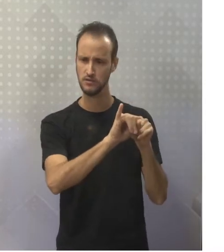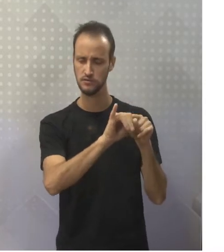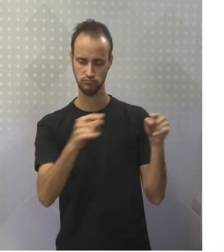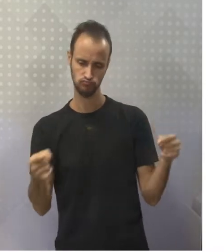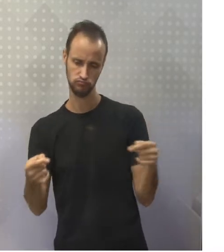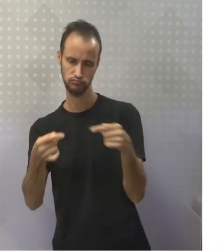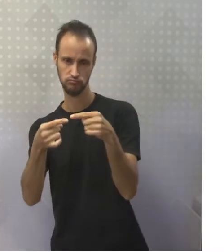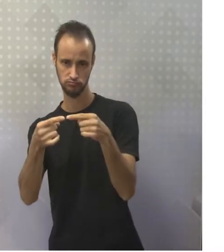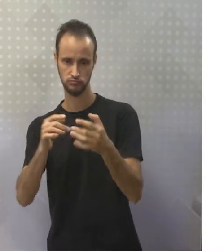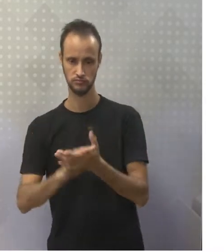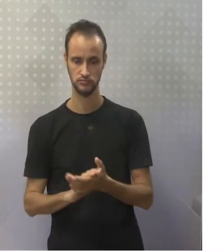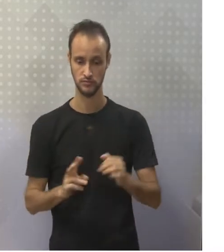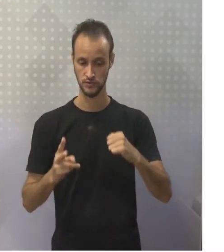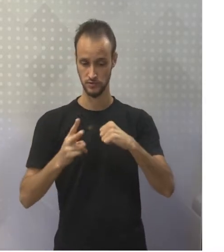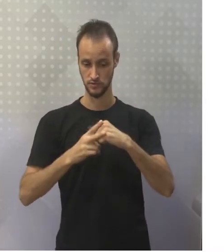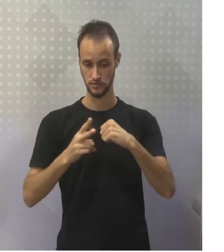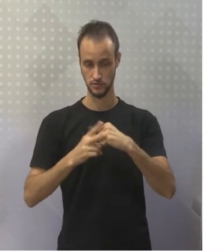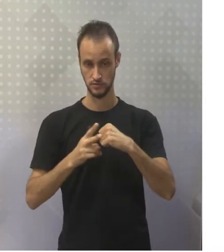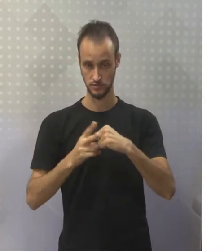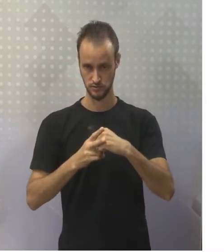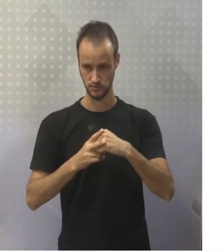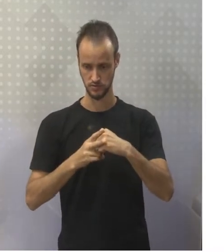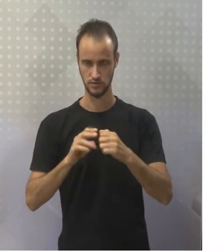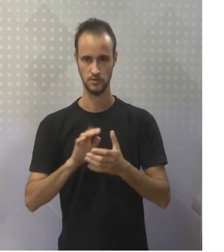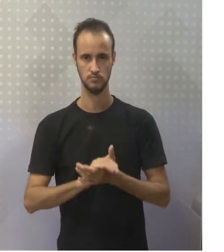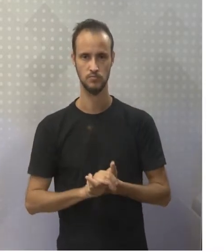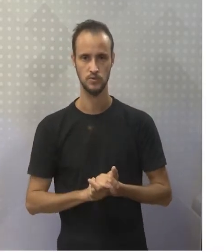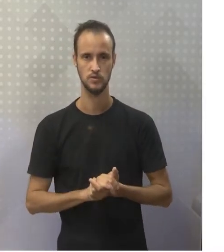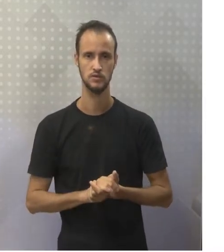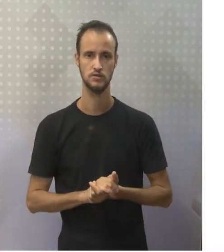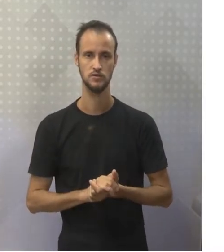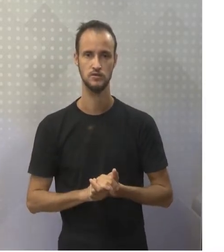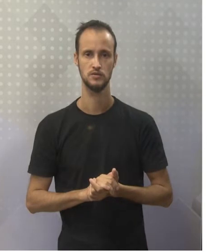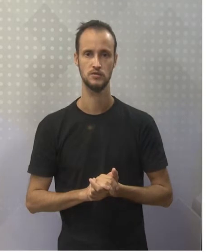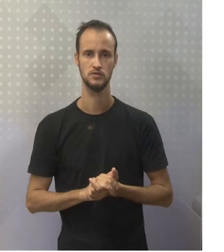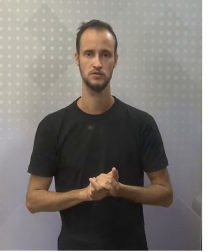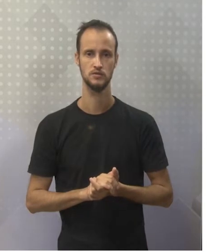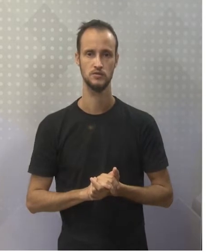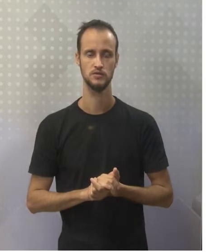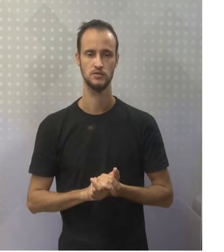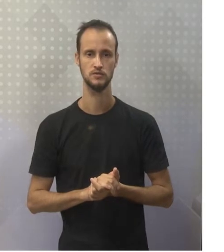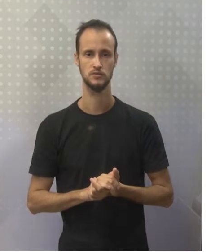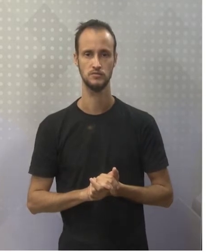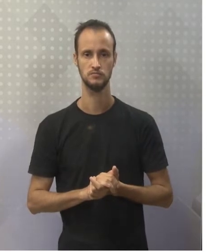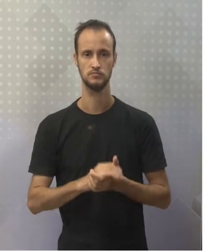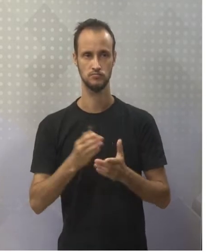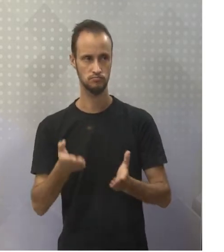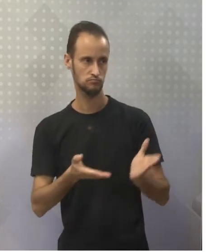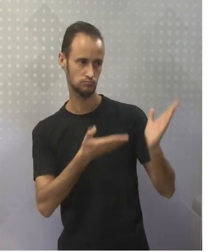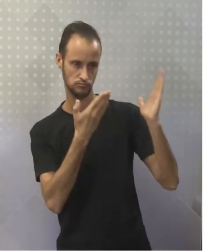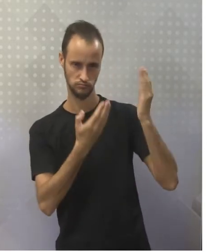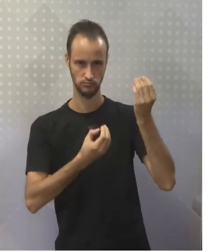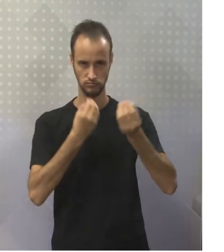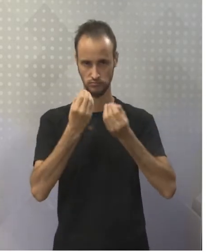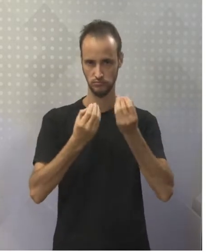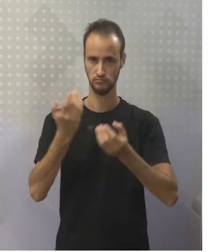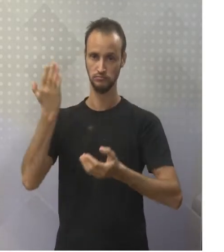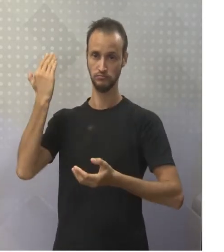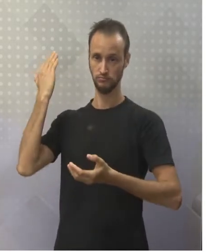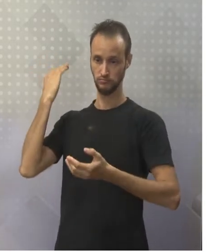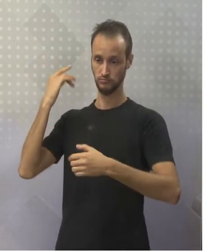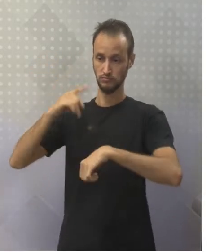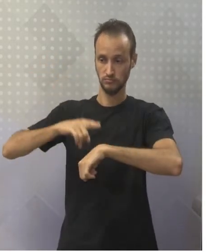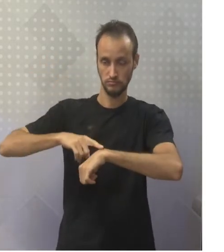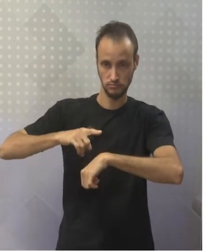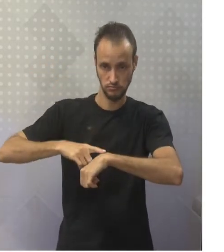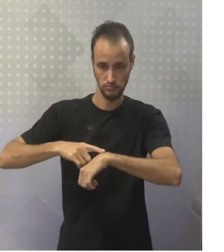Então, o verbo lose, que é o verbo perder, no passado fica lost, e no participio, lost. Então, lose,